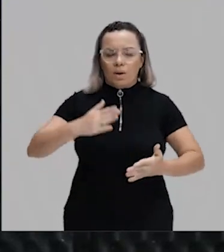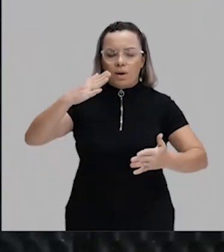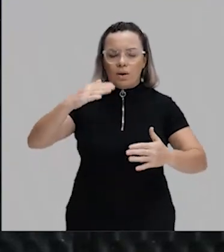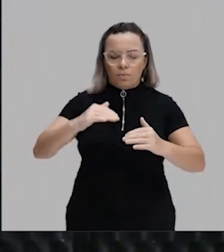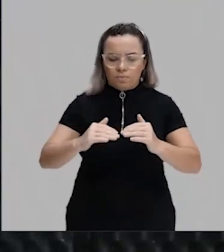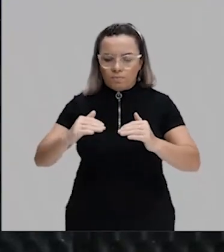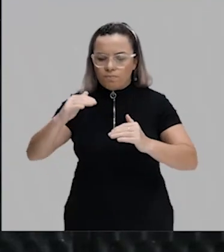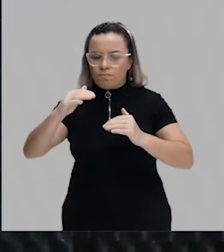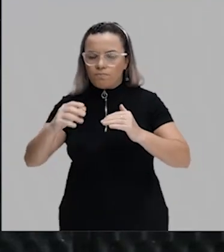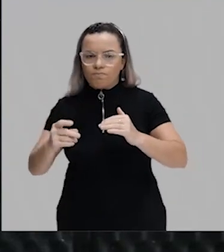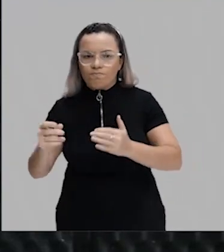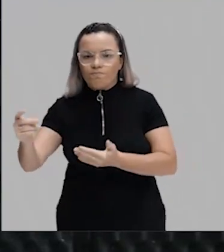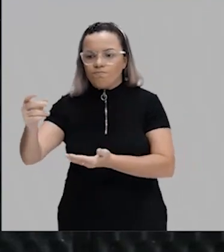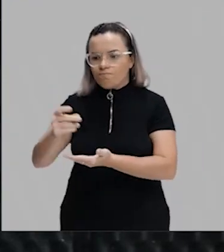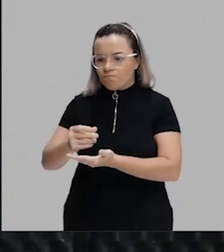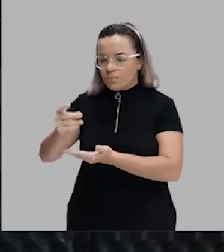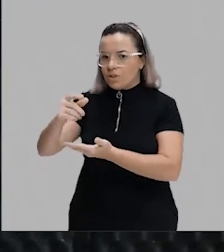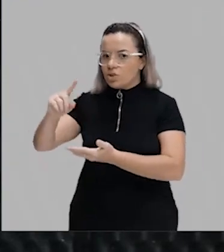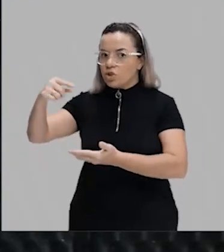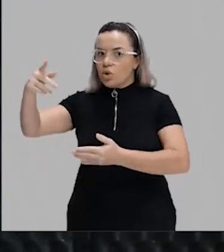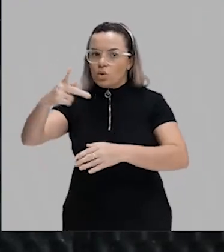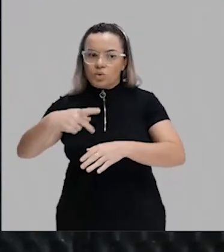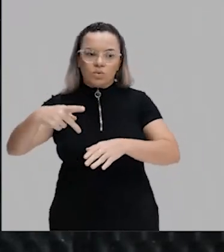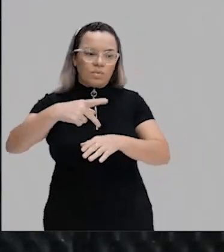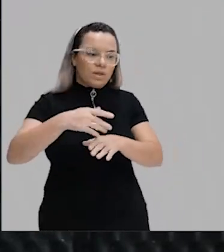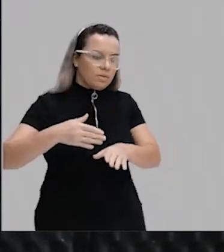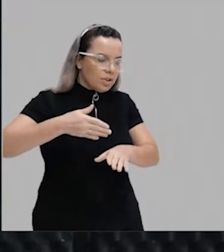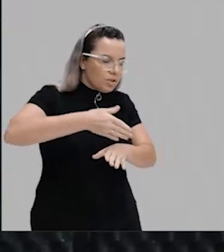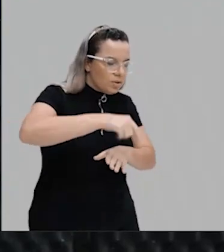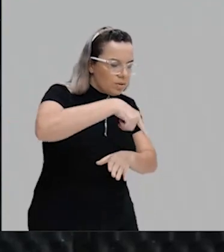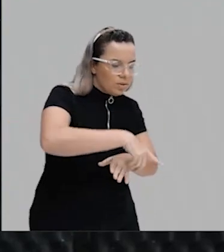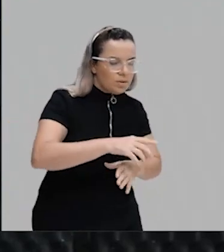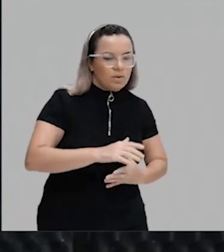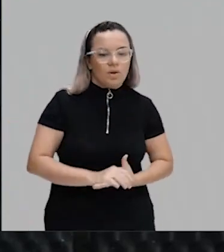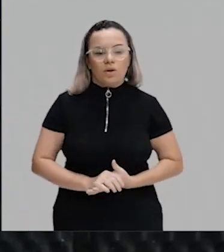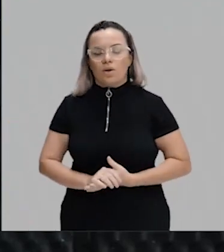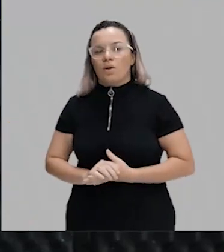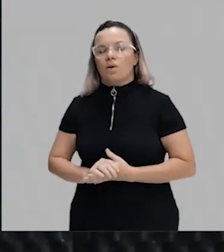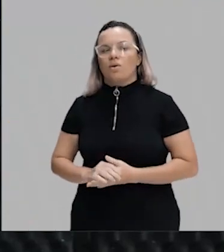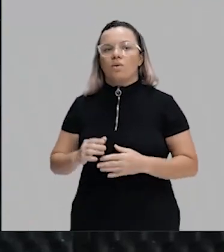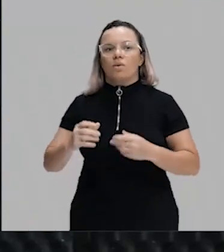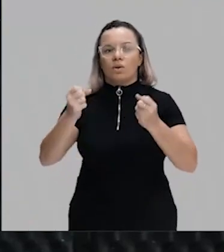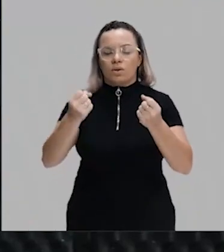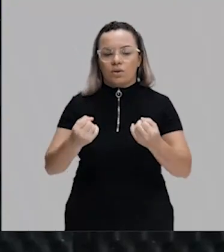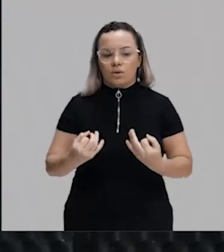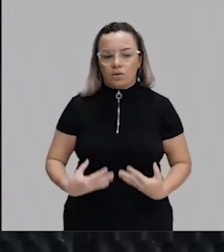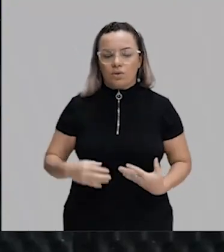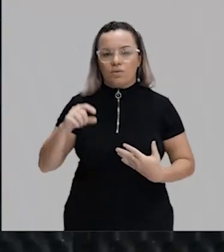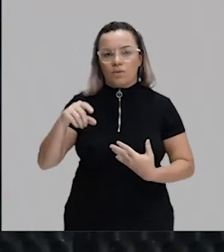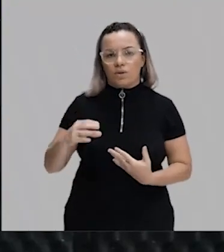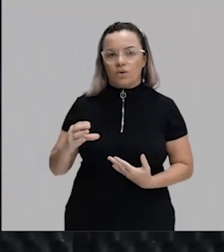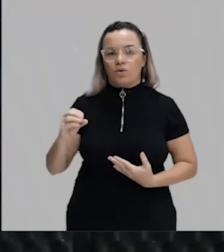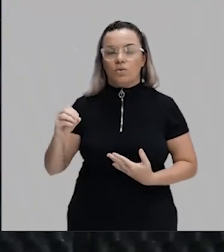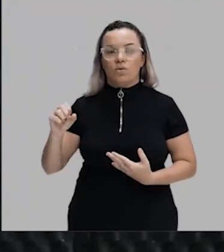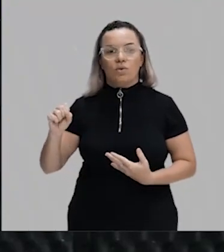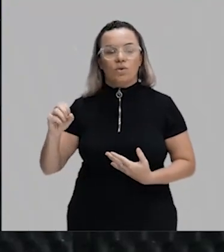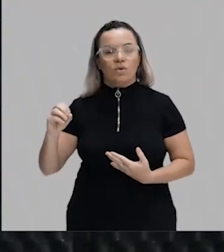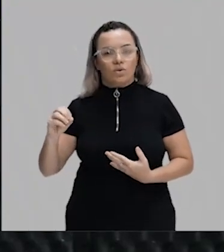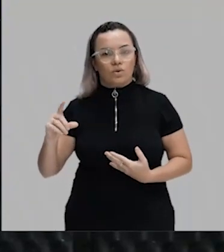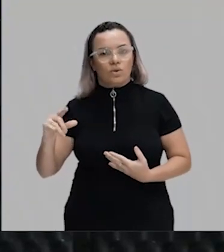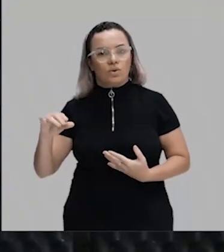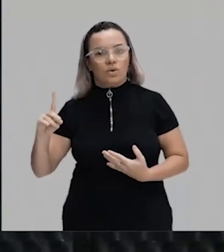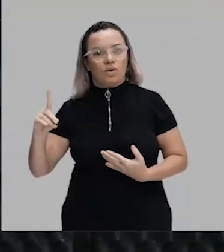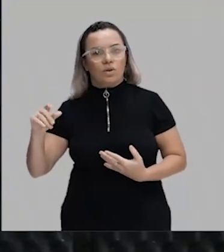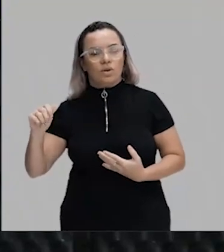importante para a industrialização brasileira. Mas, quando falamos da consolidação, ou seja, a partir do momento que o Brasil, enquanto nação,